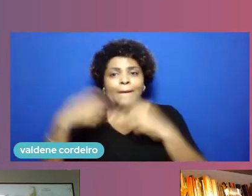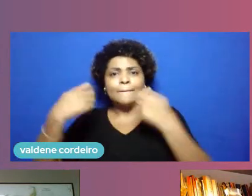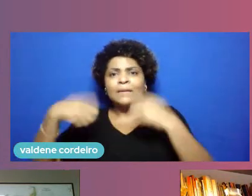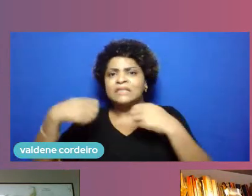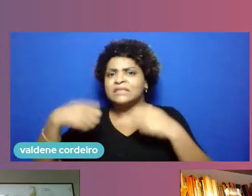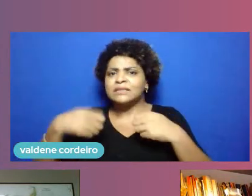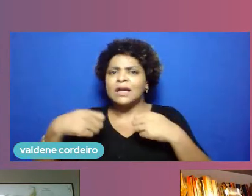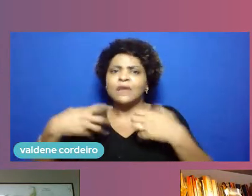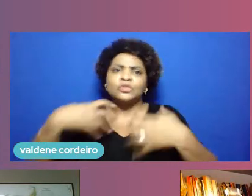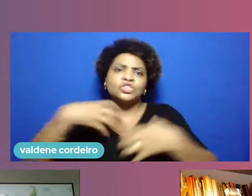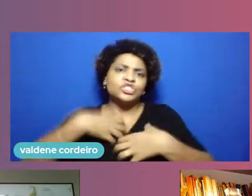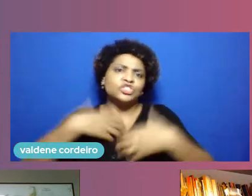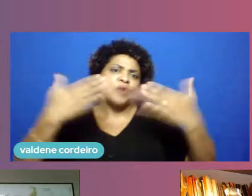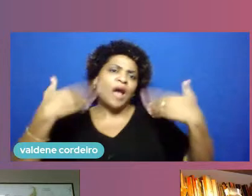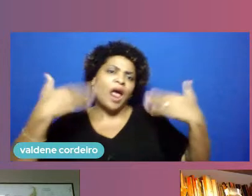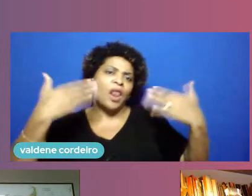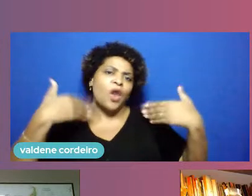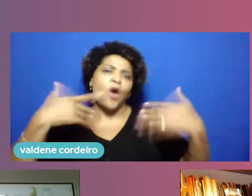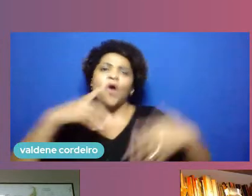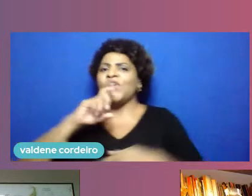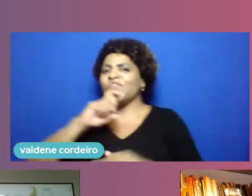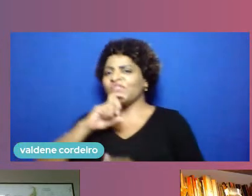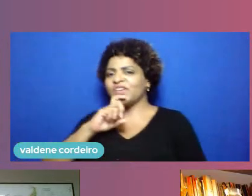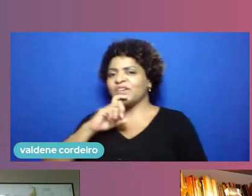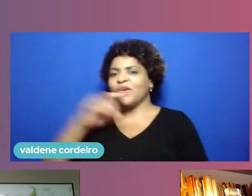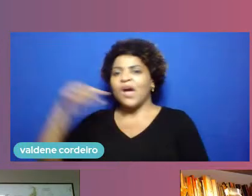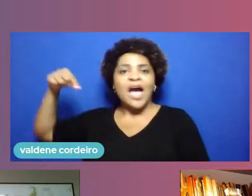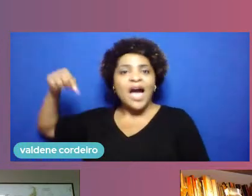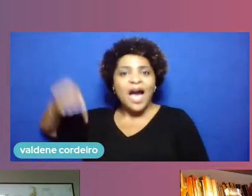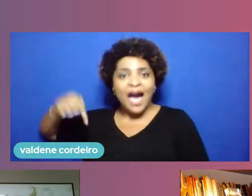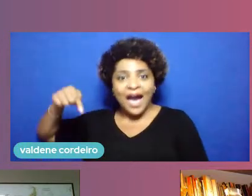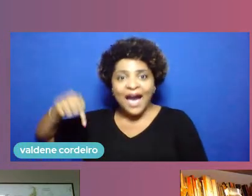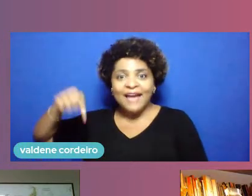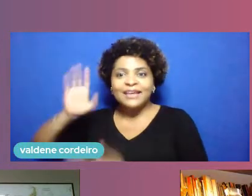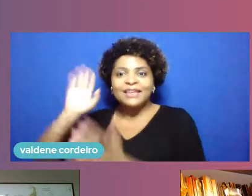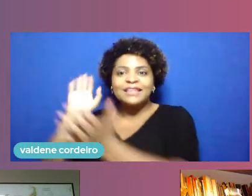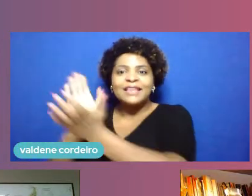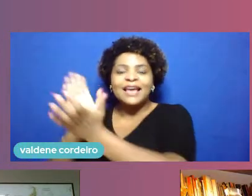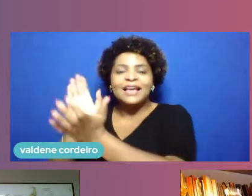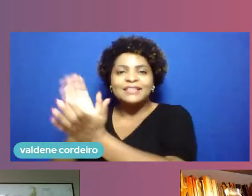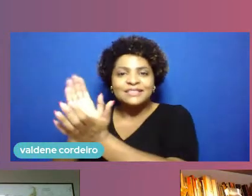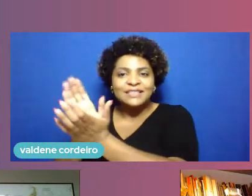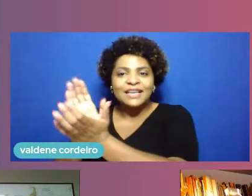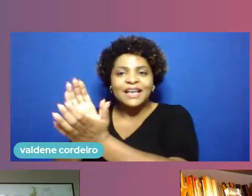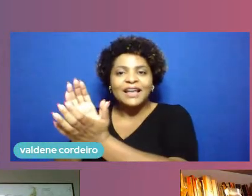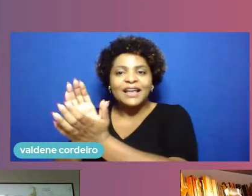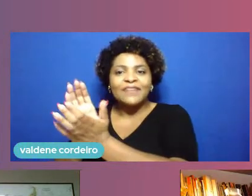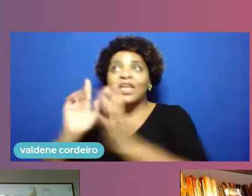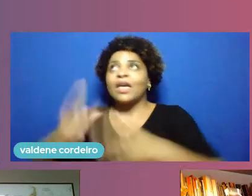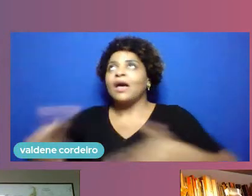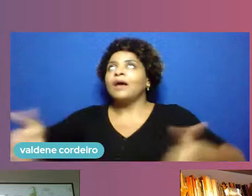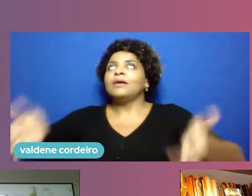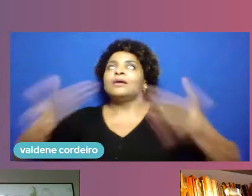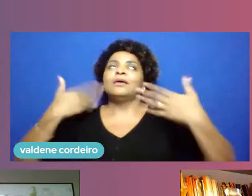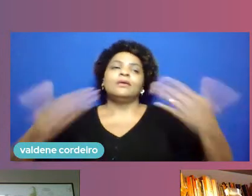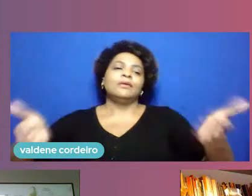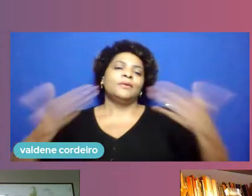naturalmente pessoal aqui nós todos estamos no Recife em Petrolina então é um calor arretado